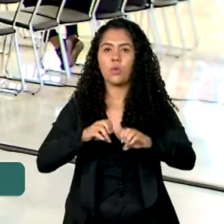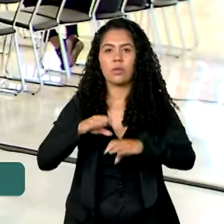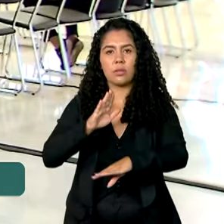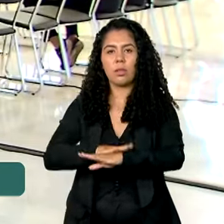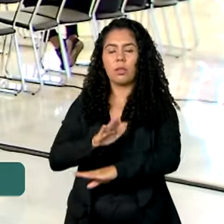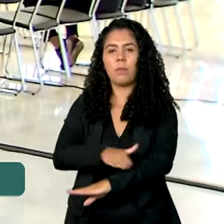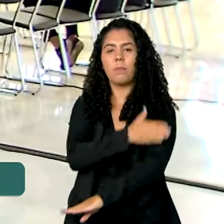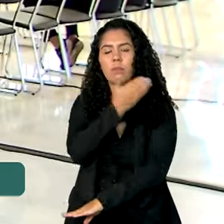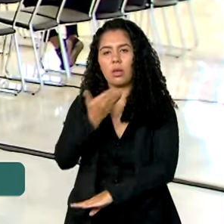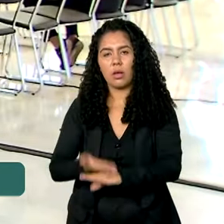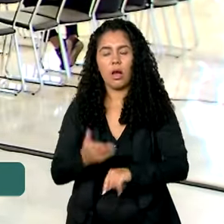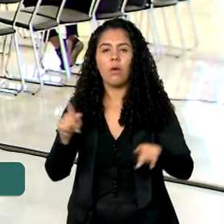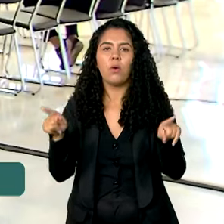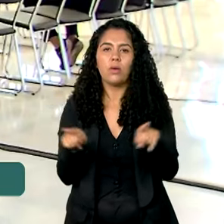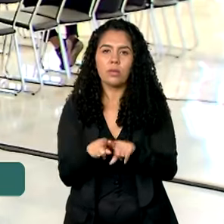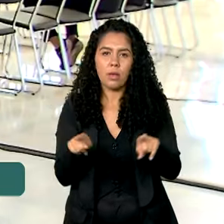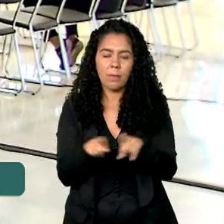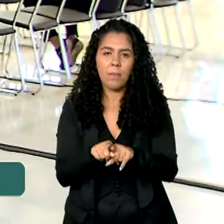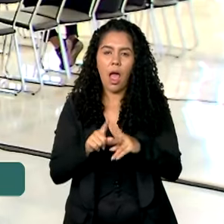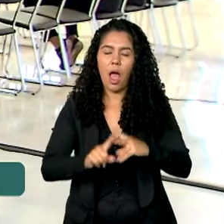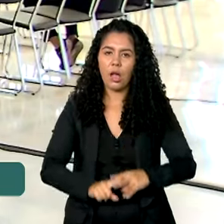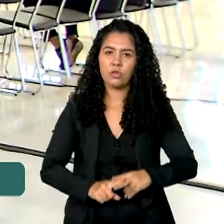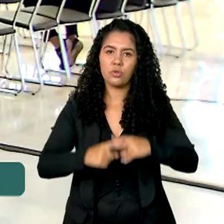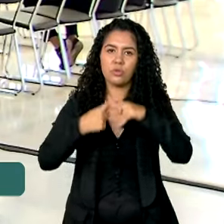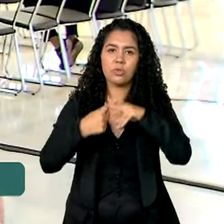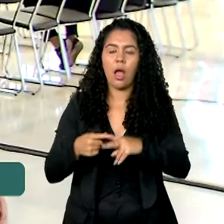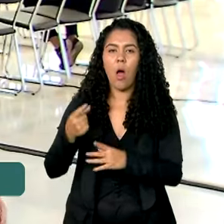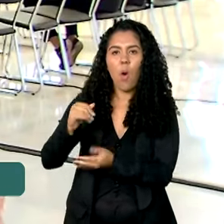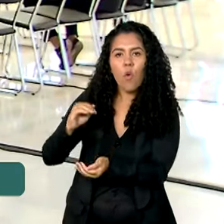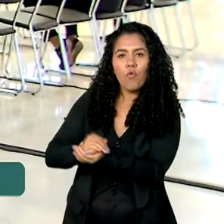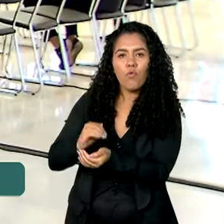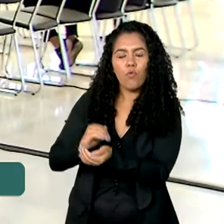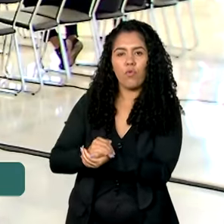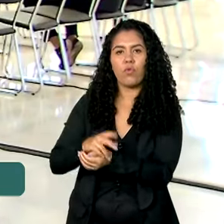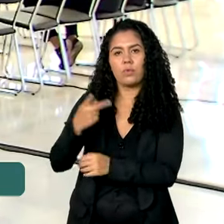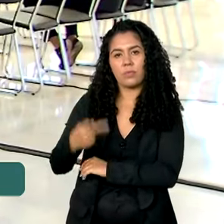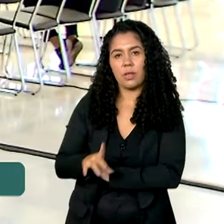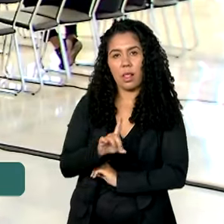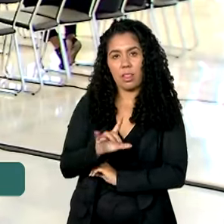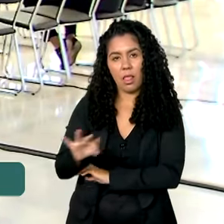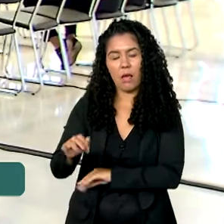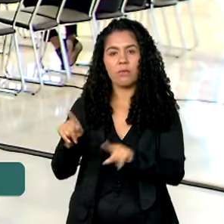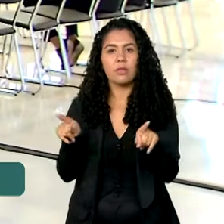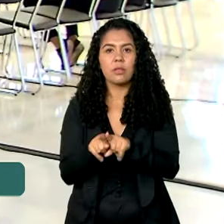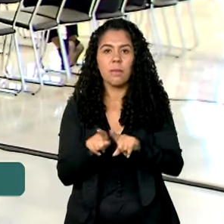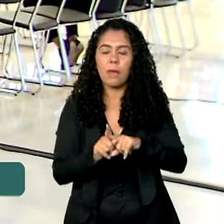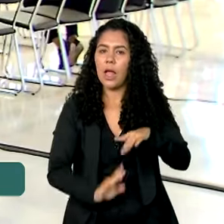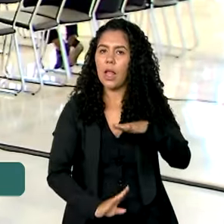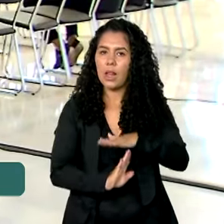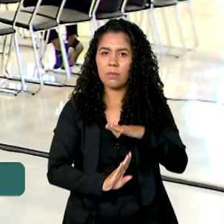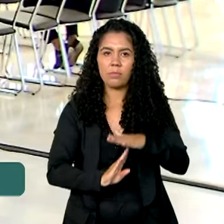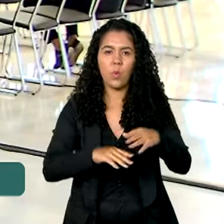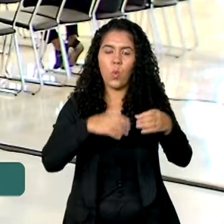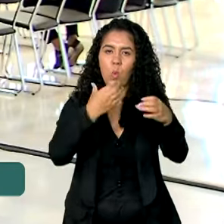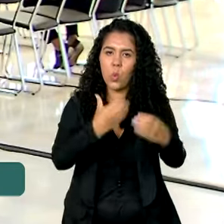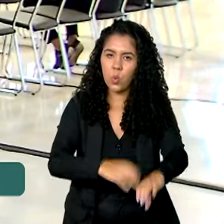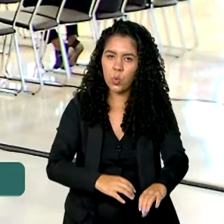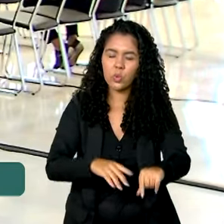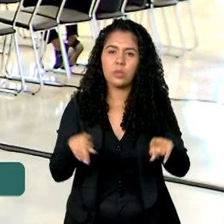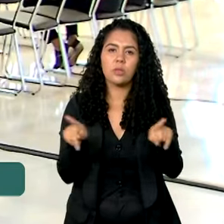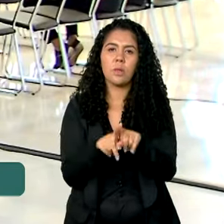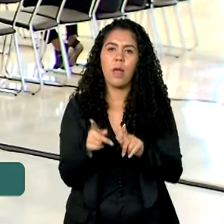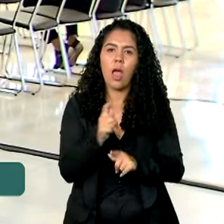ajustar o fundo constitucional aqui do Distrito Federal, limitar a realização de concursos públicos e economizar